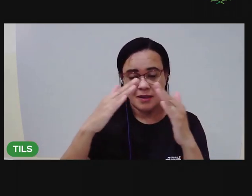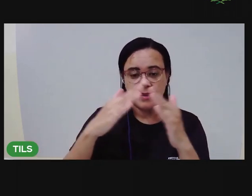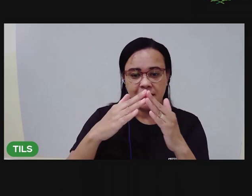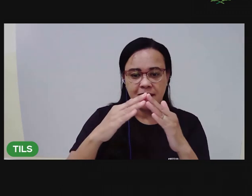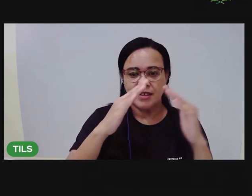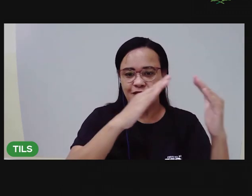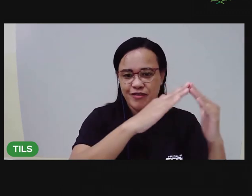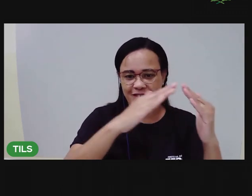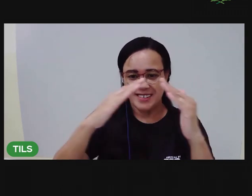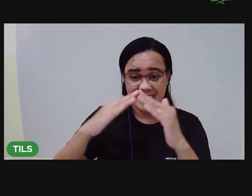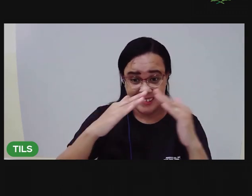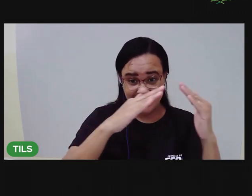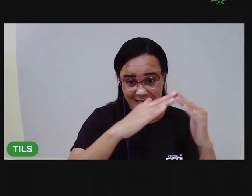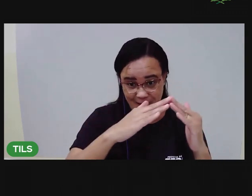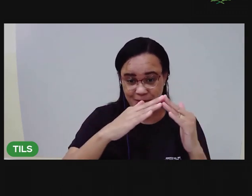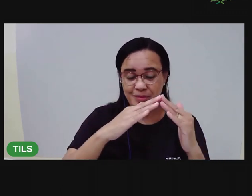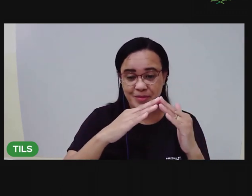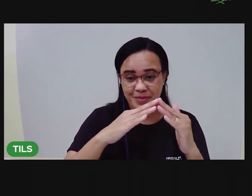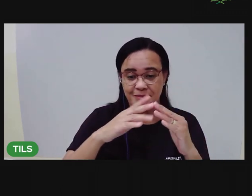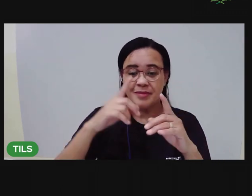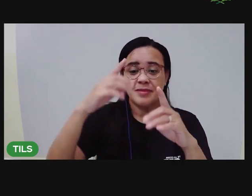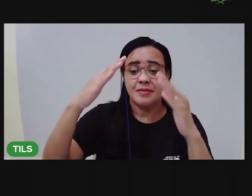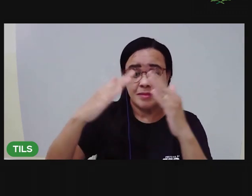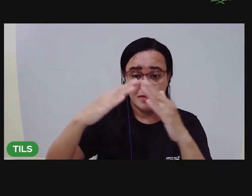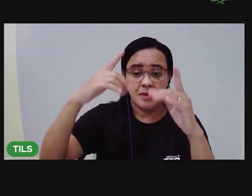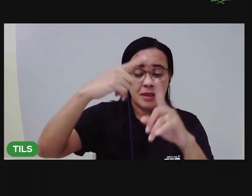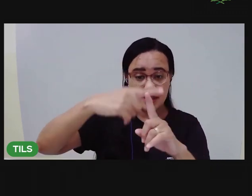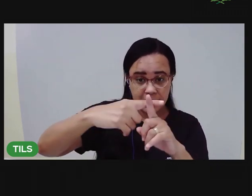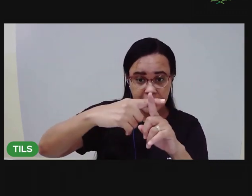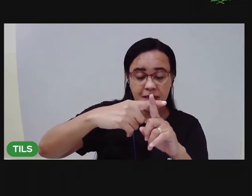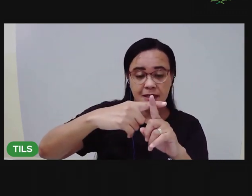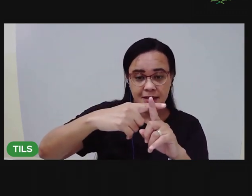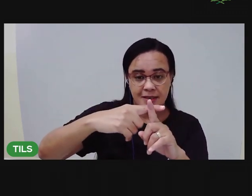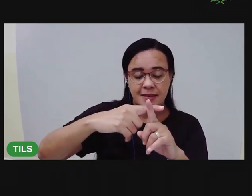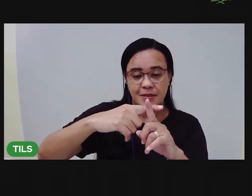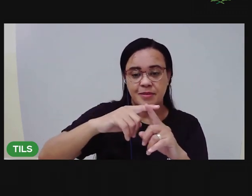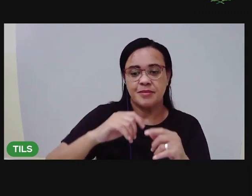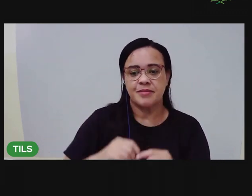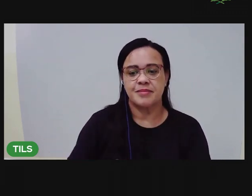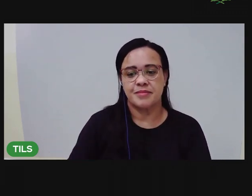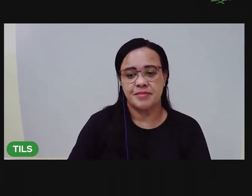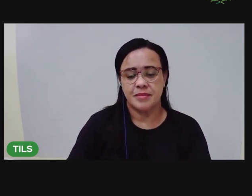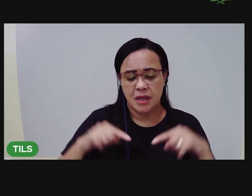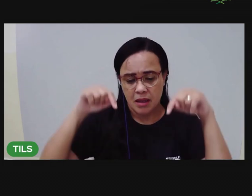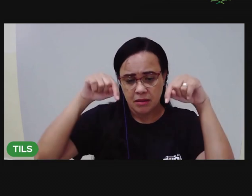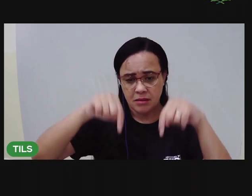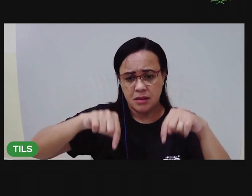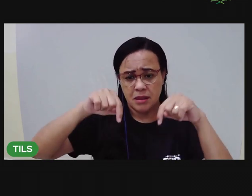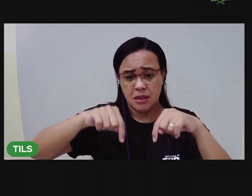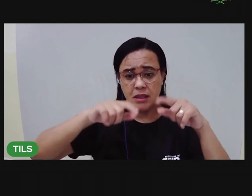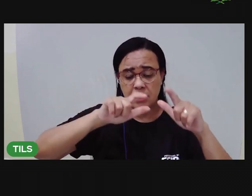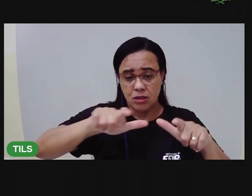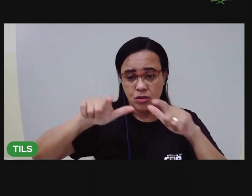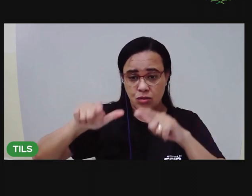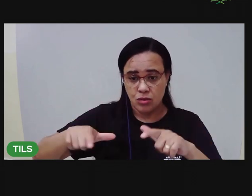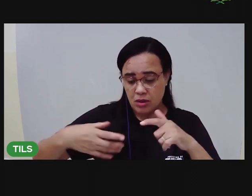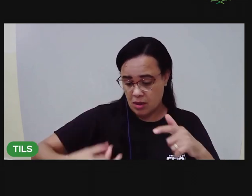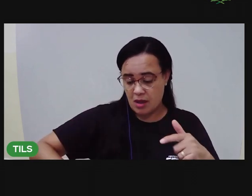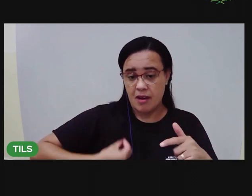vizinhos, igreja. Vimos que, nesses espaços de convivência,